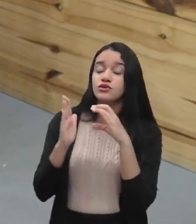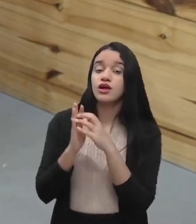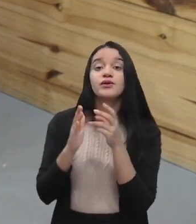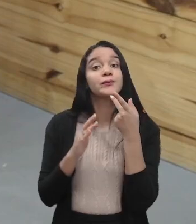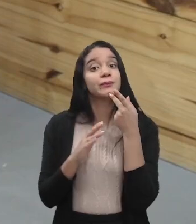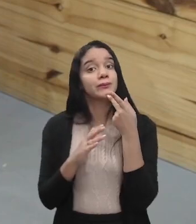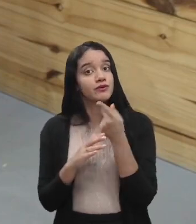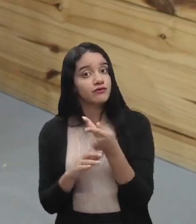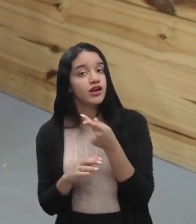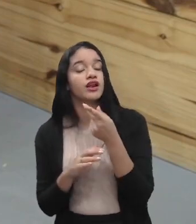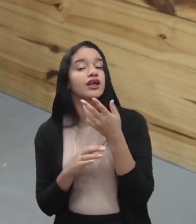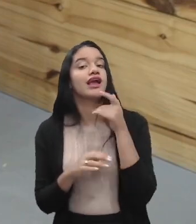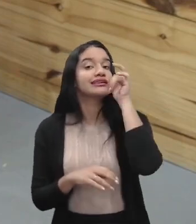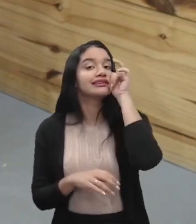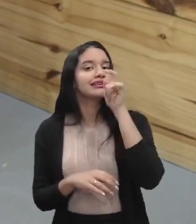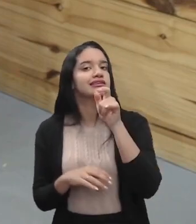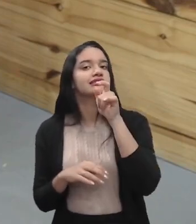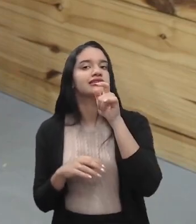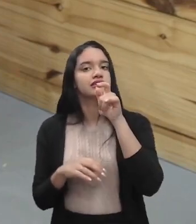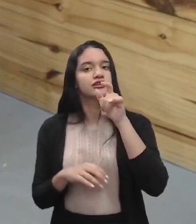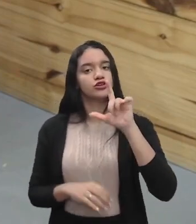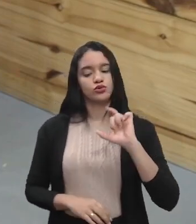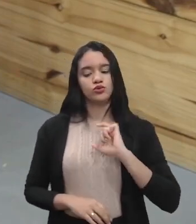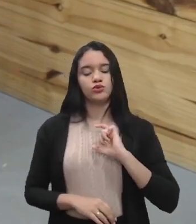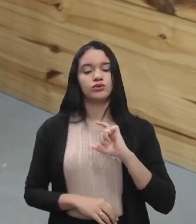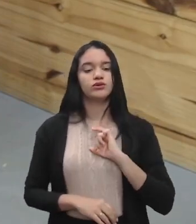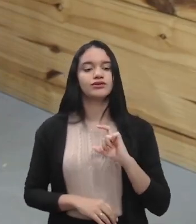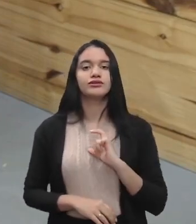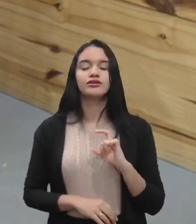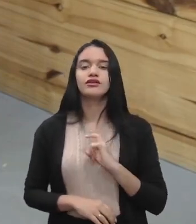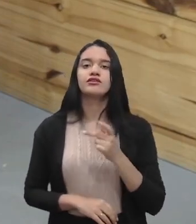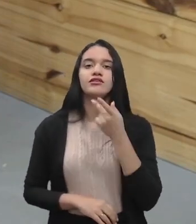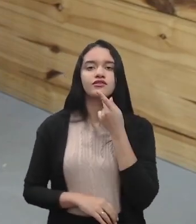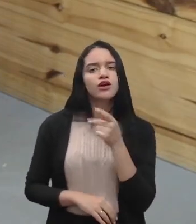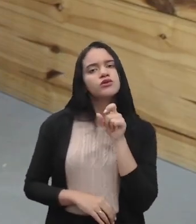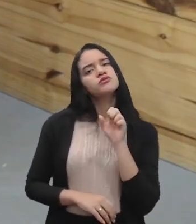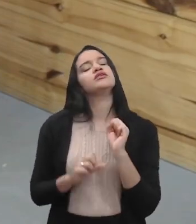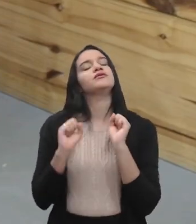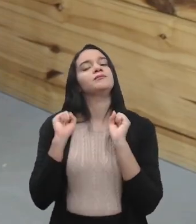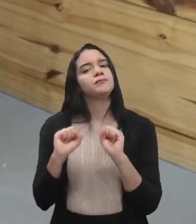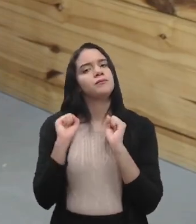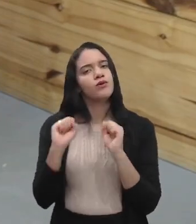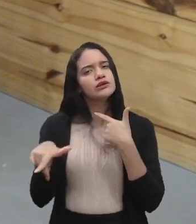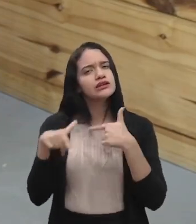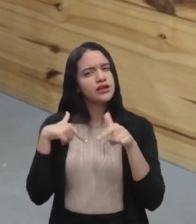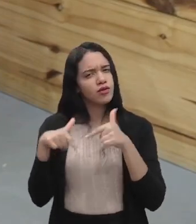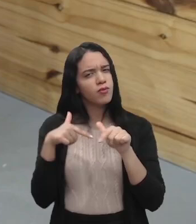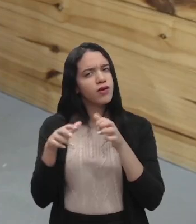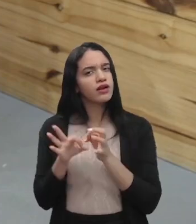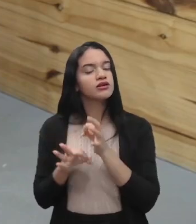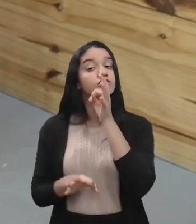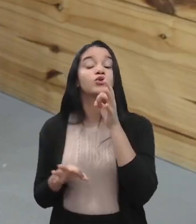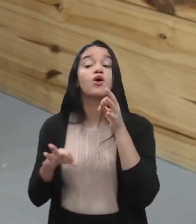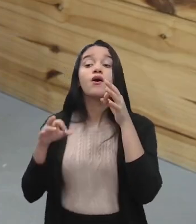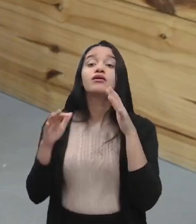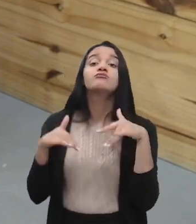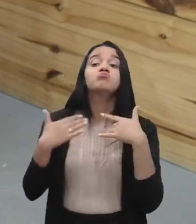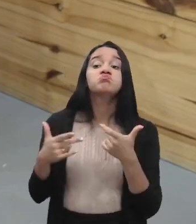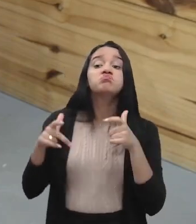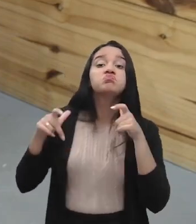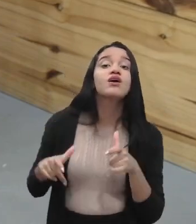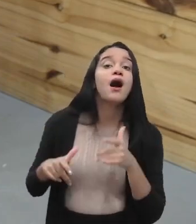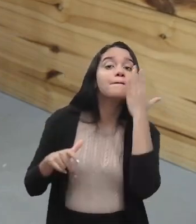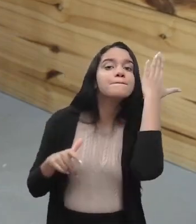disse que é interessante colocar no crachá, e vai dizer assim, você pode mesmo trabalhar em altura? Cadê? Mostre?